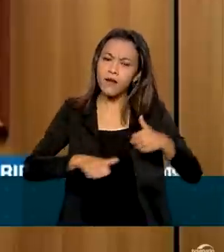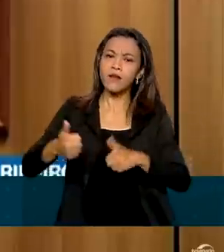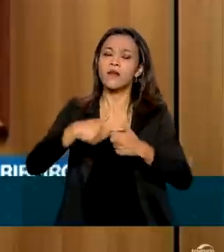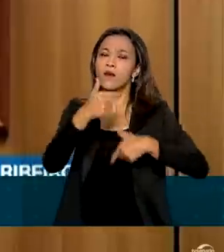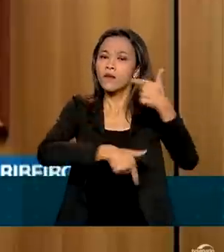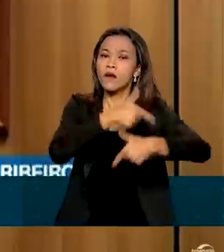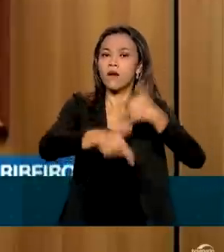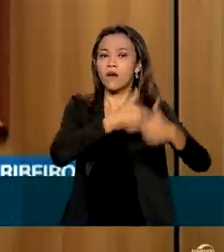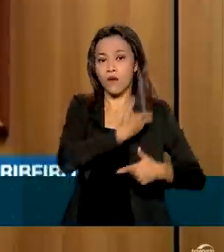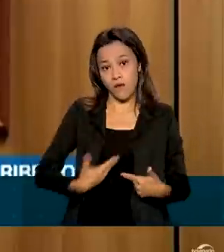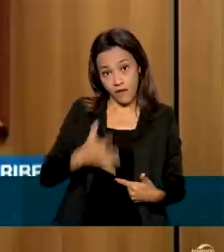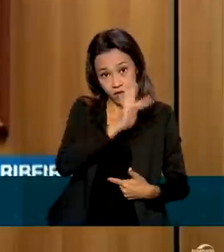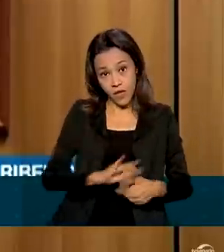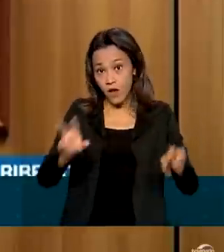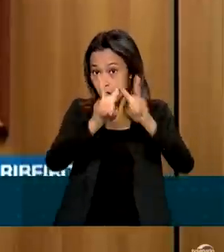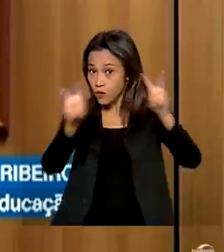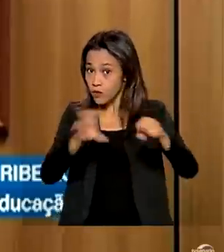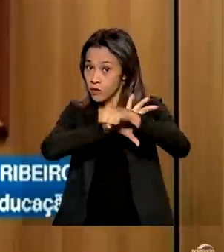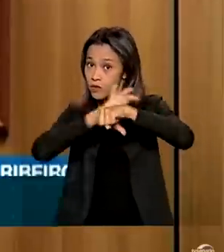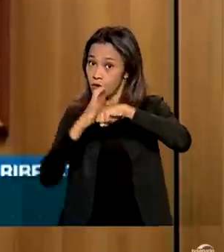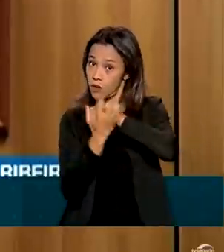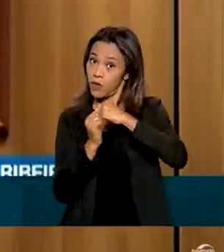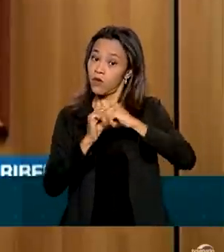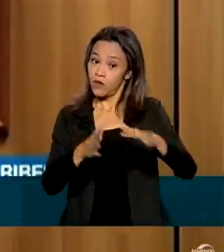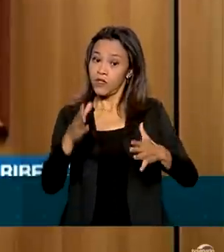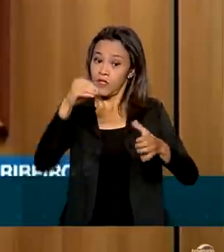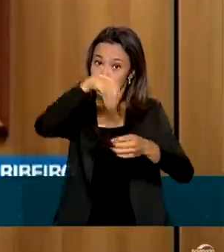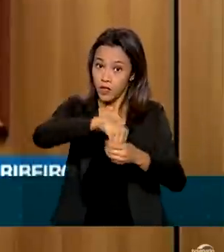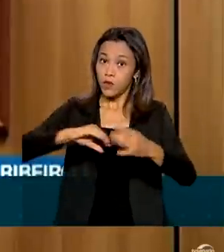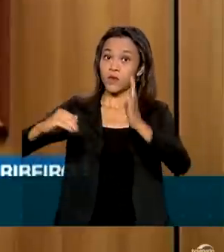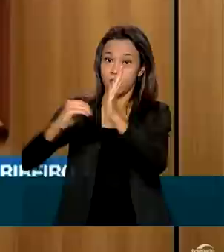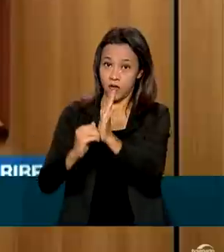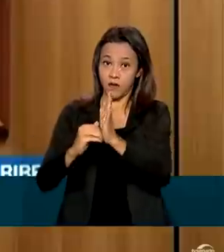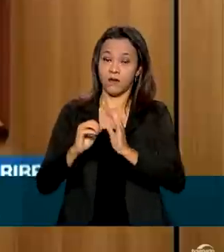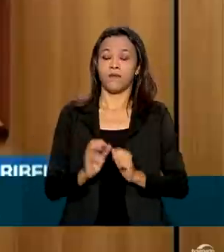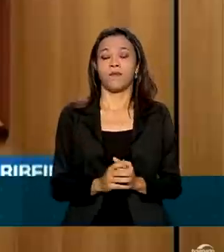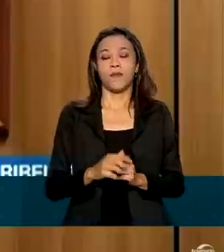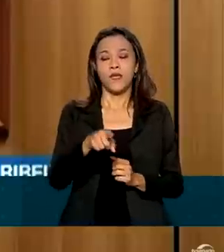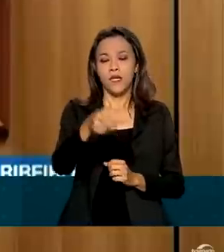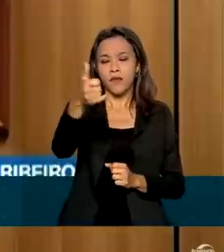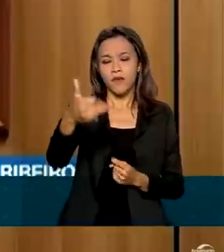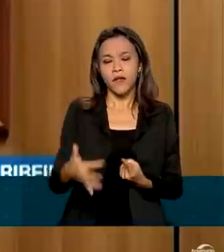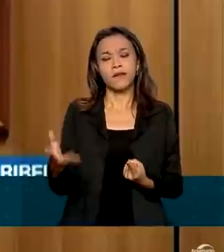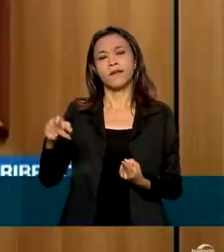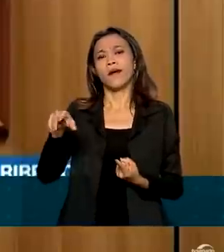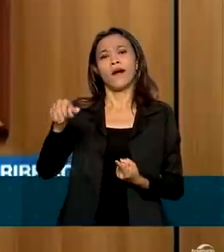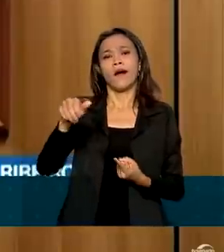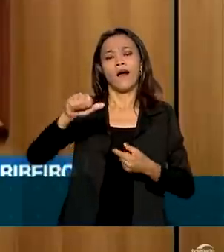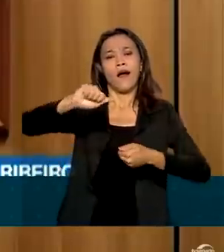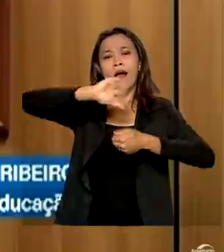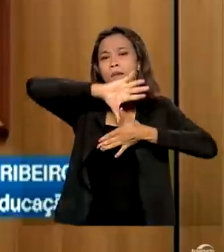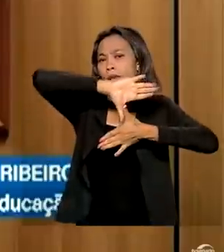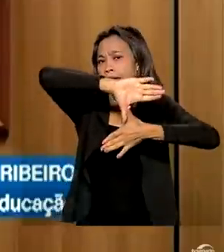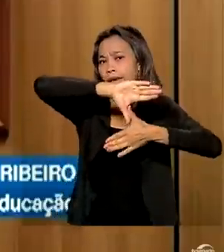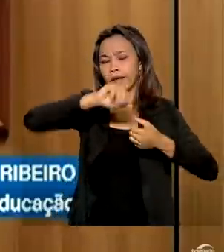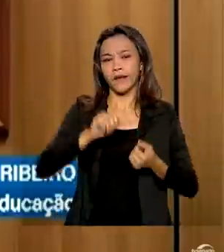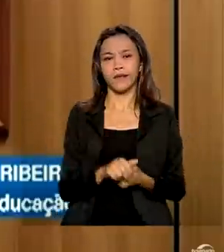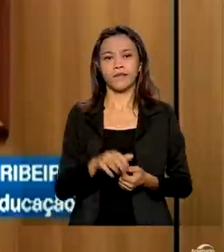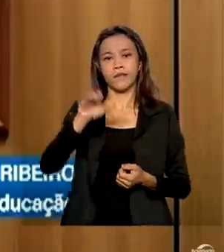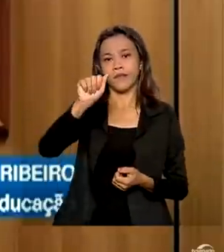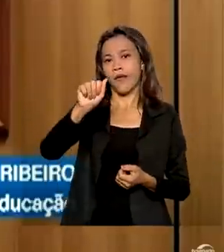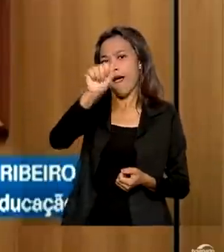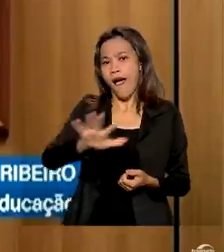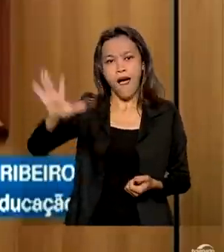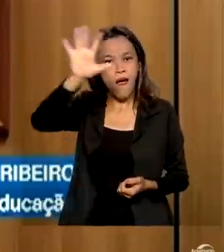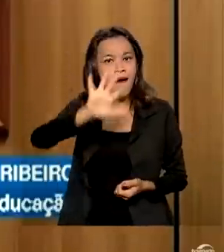à Covid-19. Não apenas a Europa, mas também das Américas, também da Ásia, é que há o retorno às